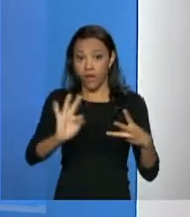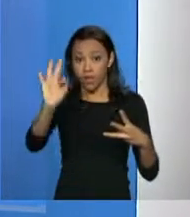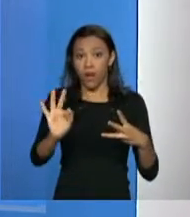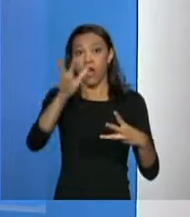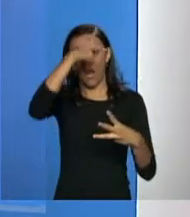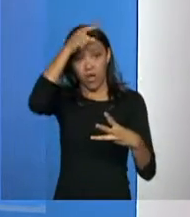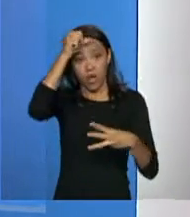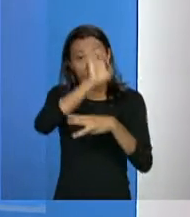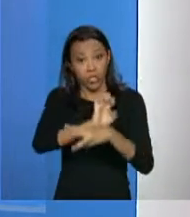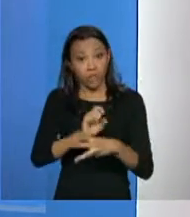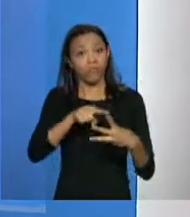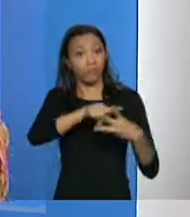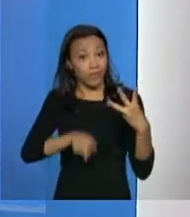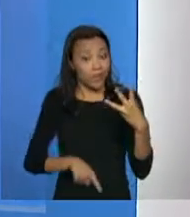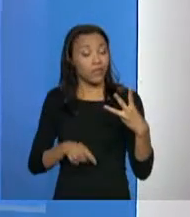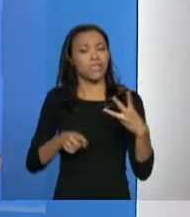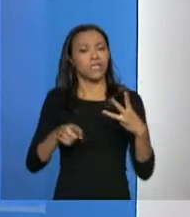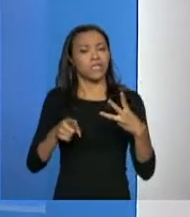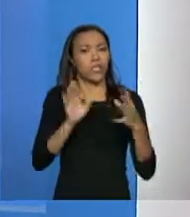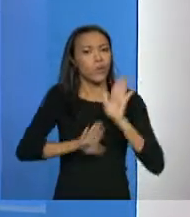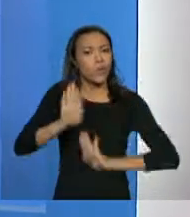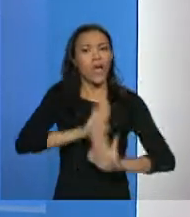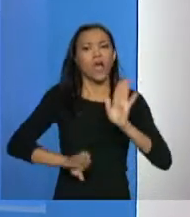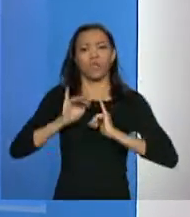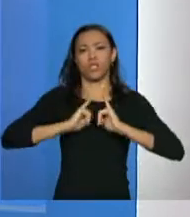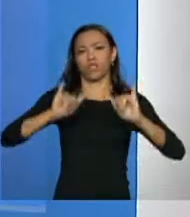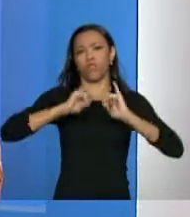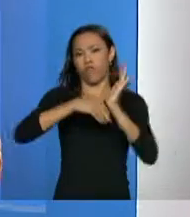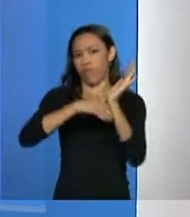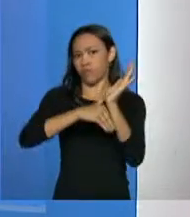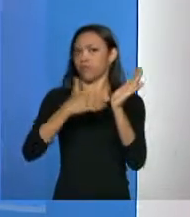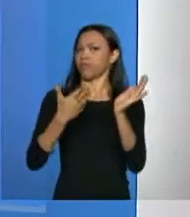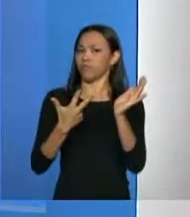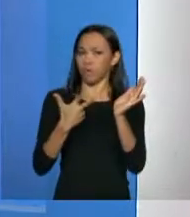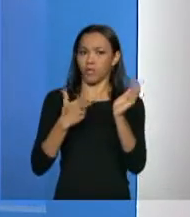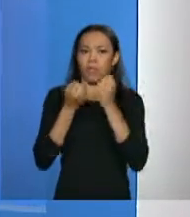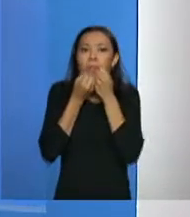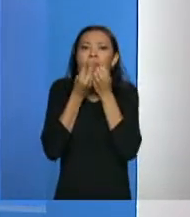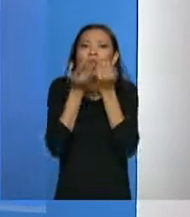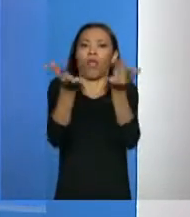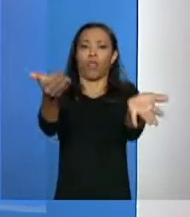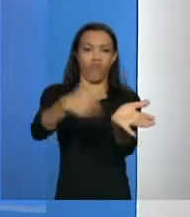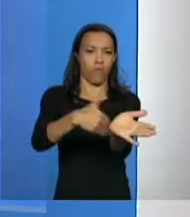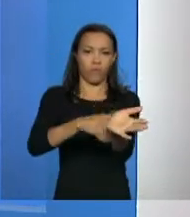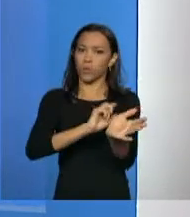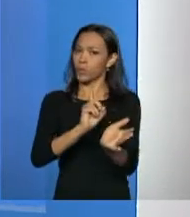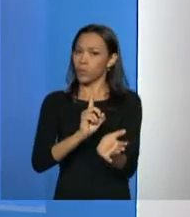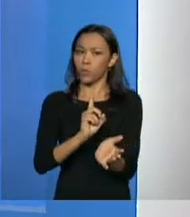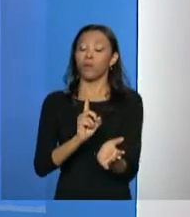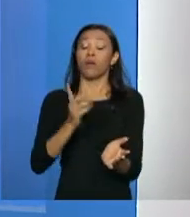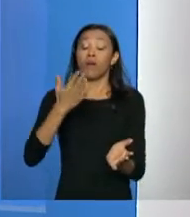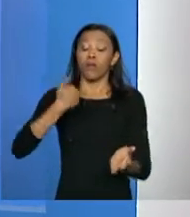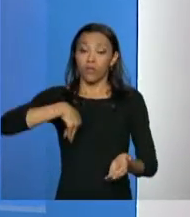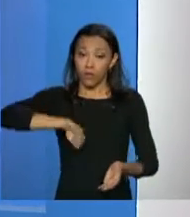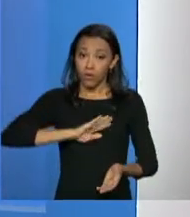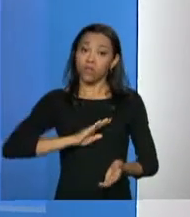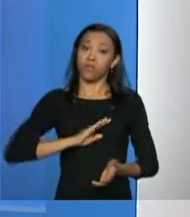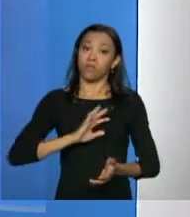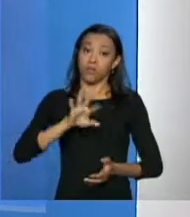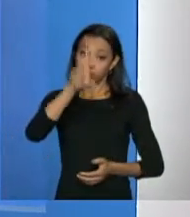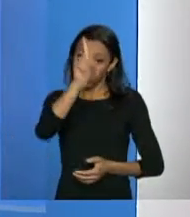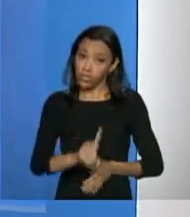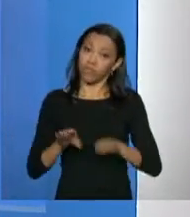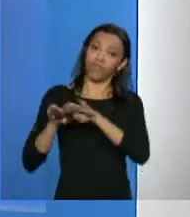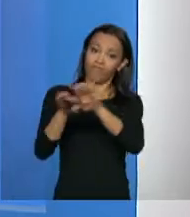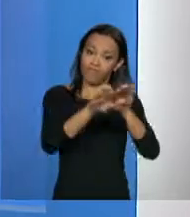ter esse cuidado muito grande com as informações. Hoje em dia eu acho que a gente está nesse nível, né, de democracia, eu acho, chegamos lá, de tomar